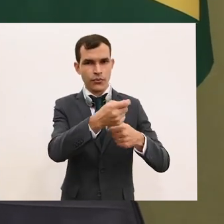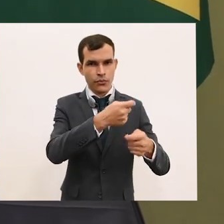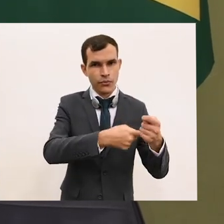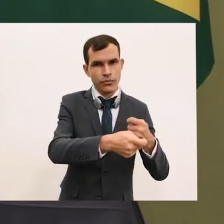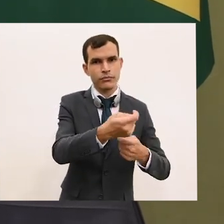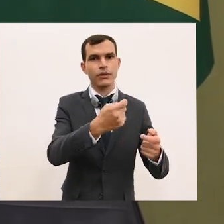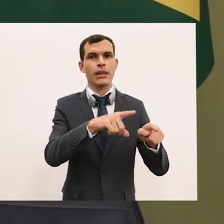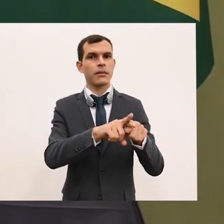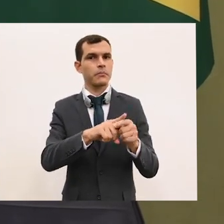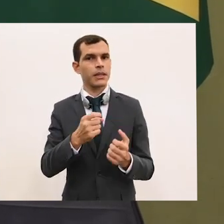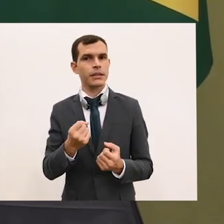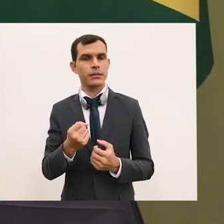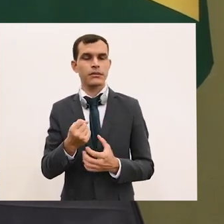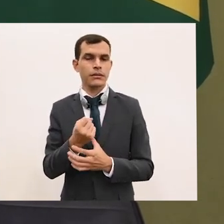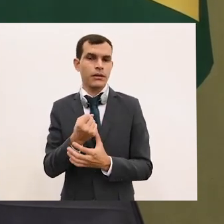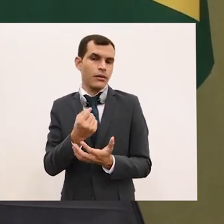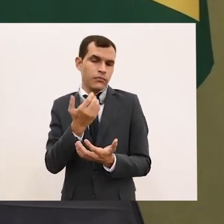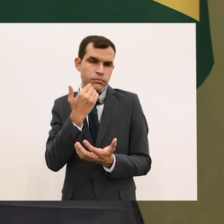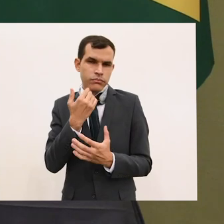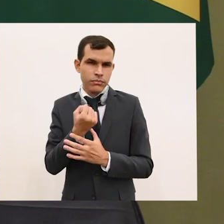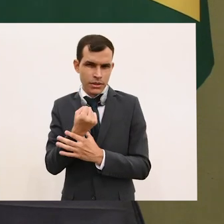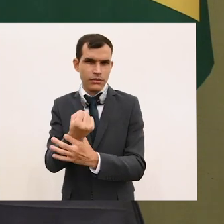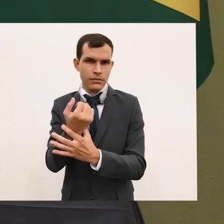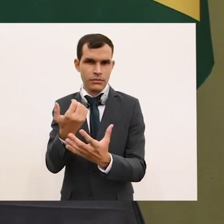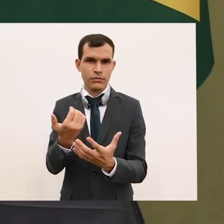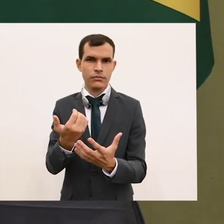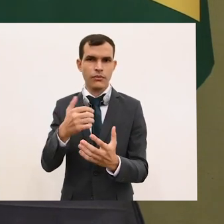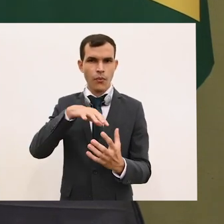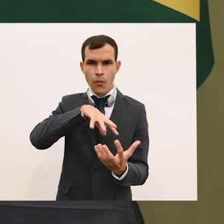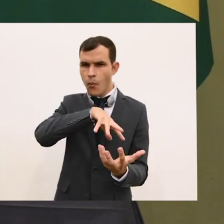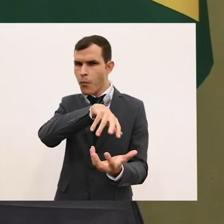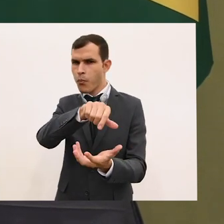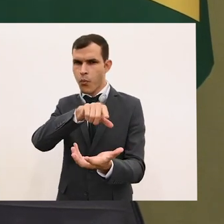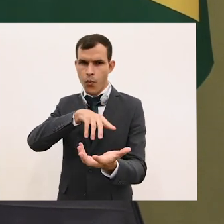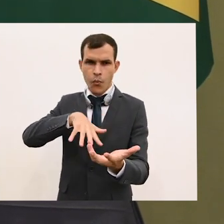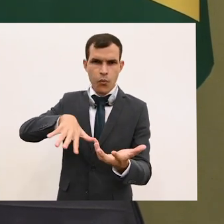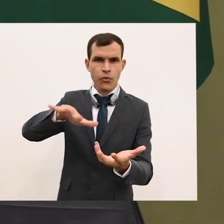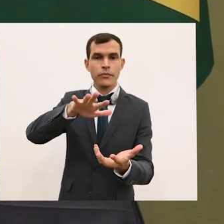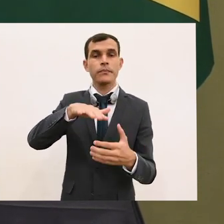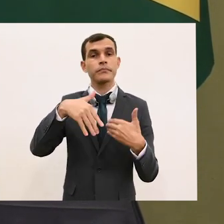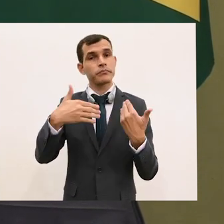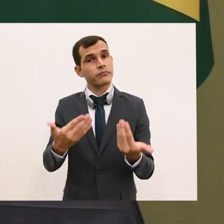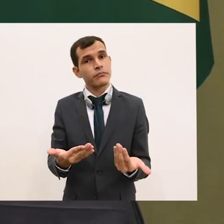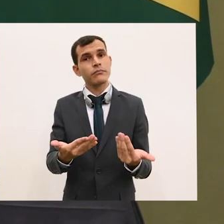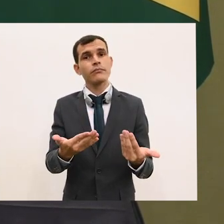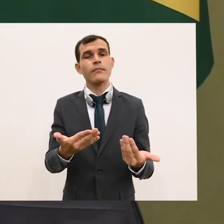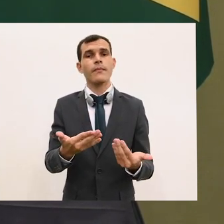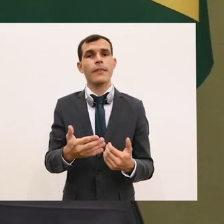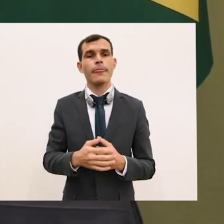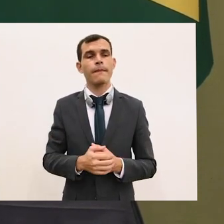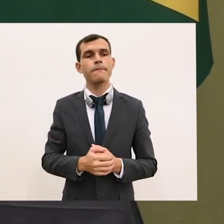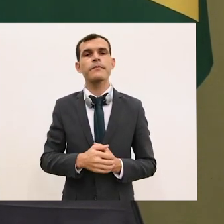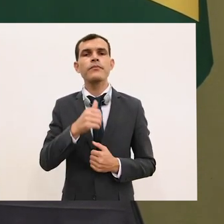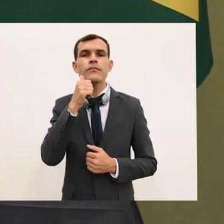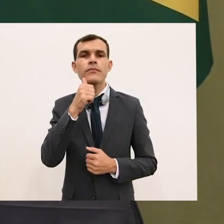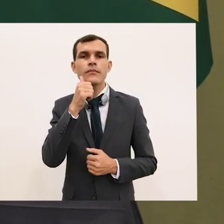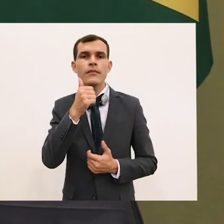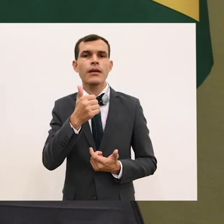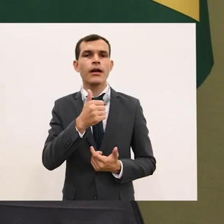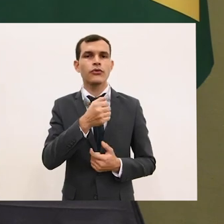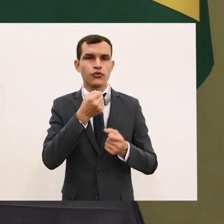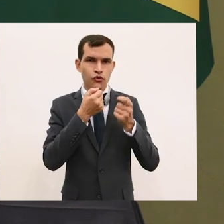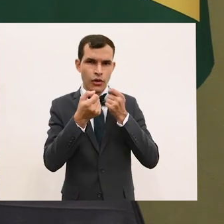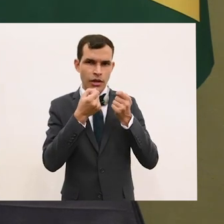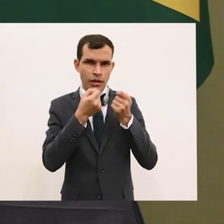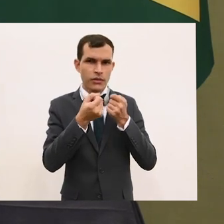alimentar em escala mundial, passamos, então, convidamos a jornalista Eliane Oliveira, do